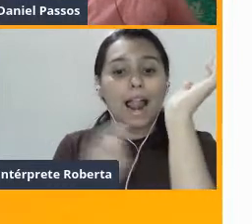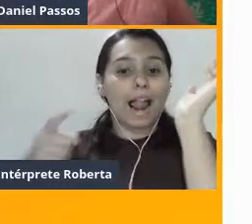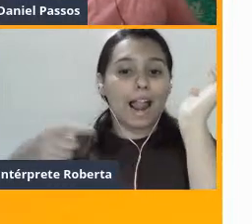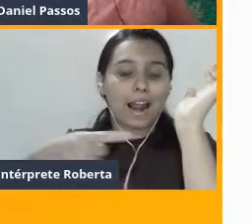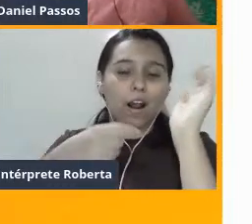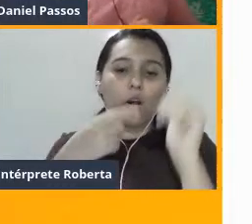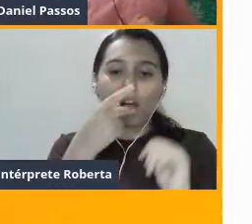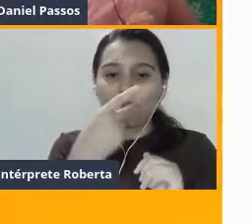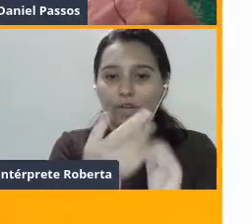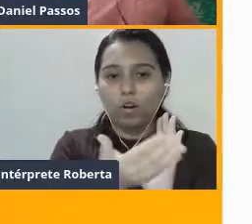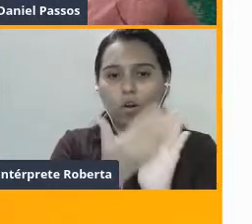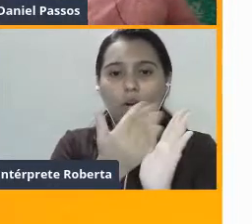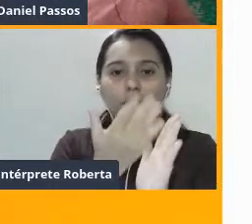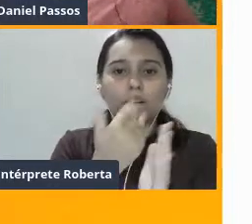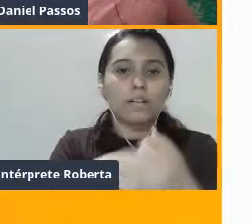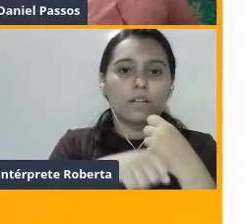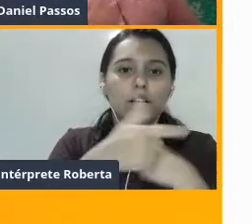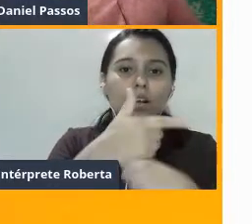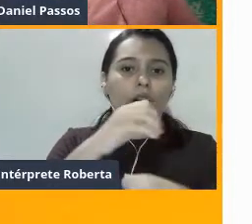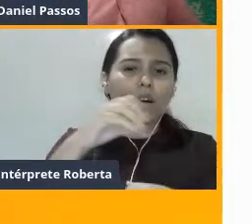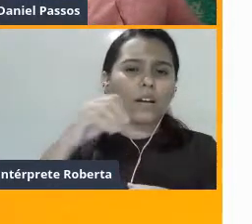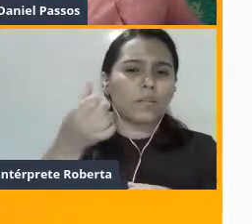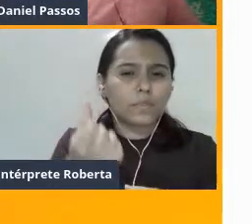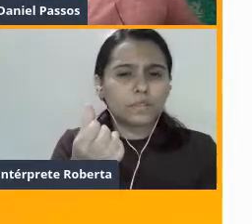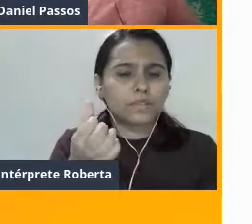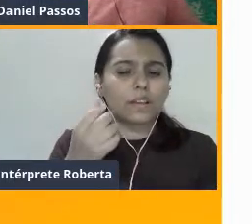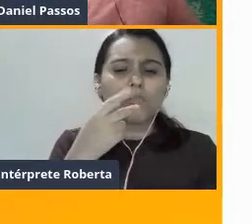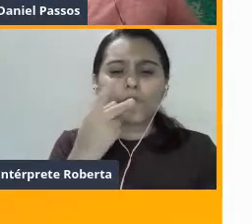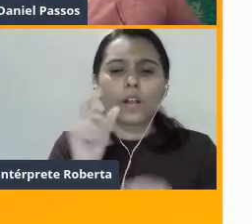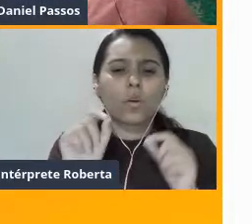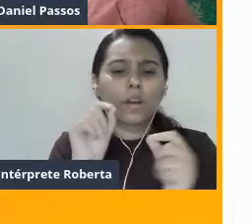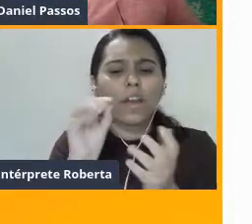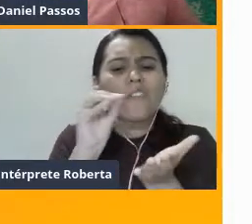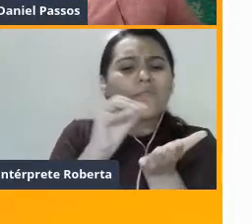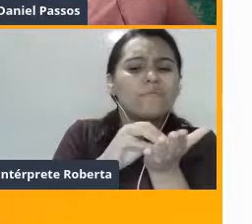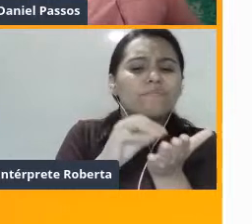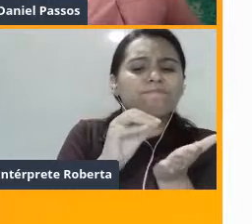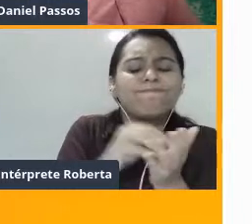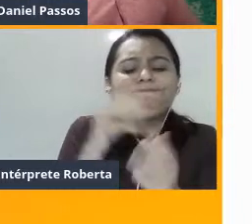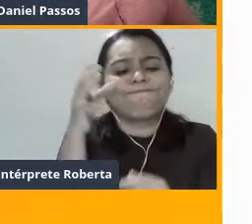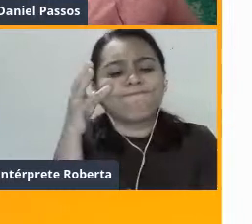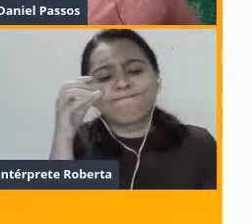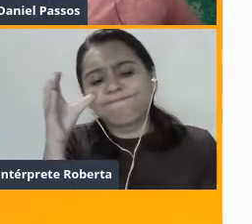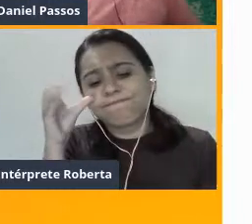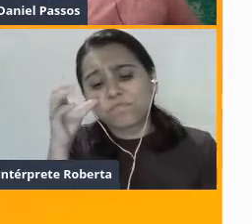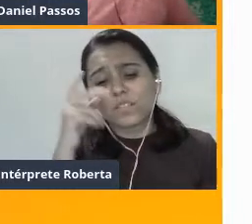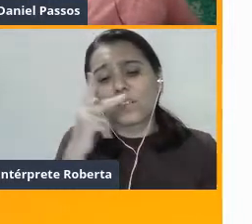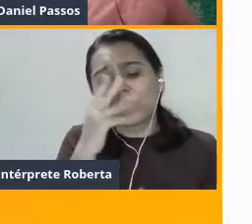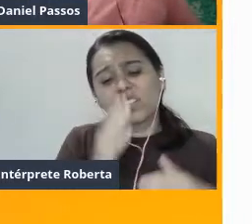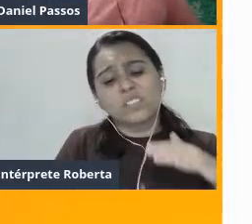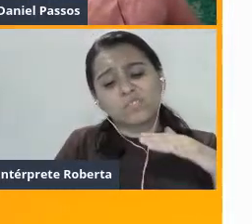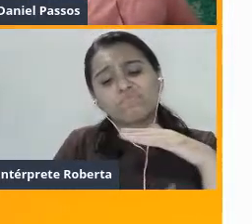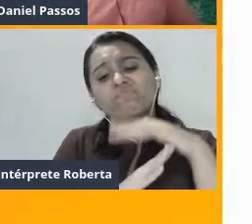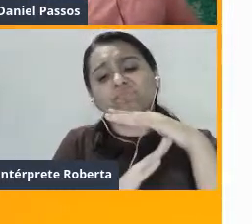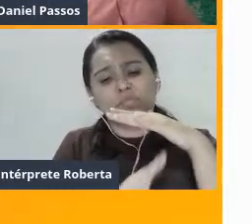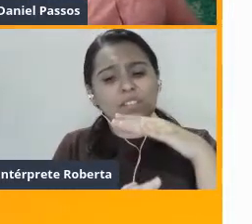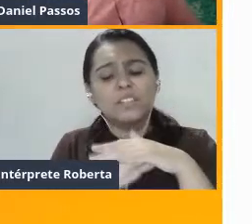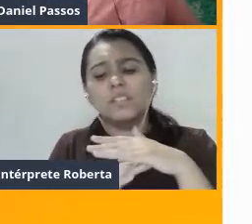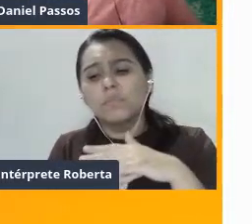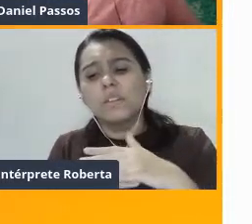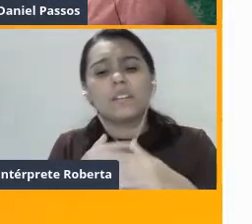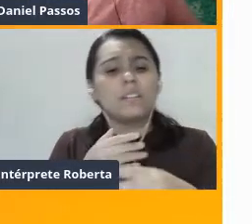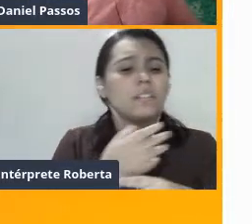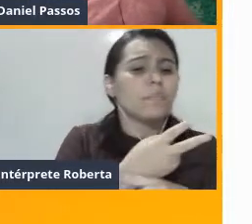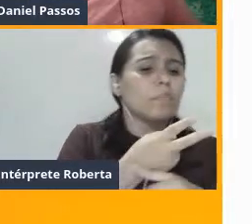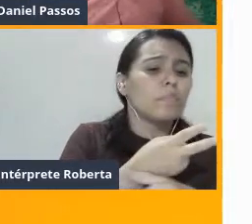2006, assim, que somente a falta de curiosidade de um cientista pode limitar as oportunidades de pesquisar o comportamento